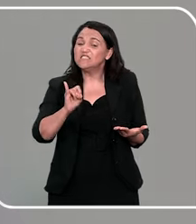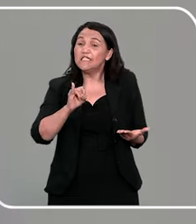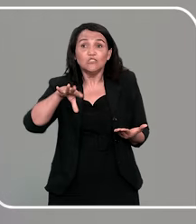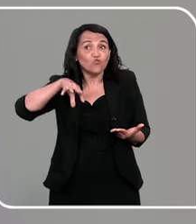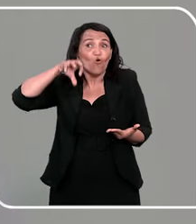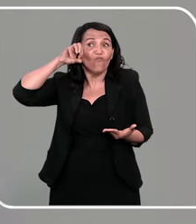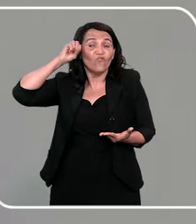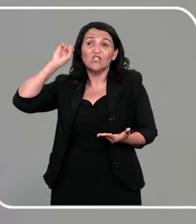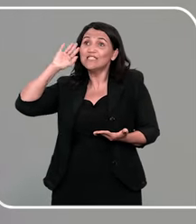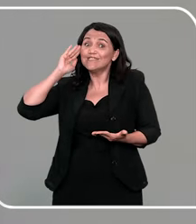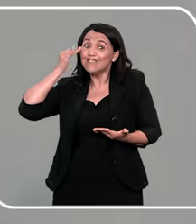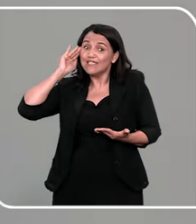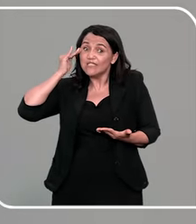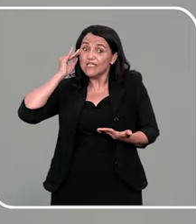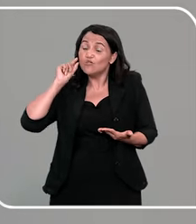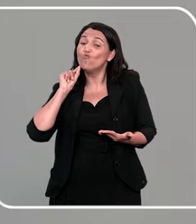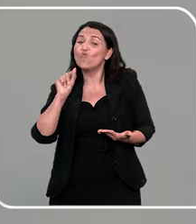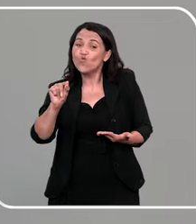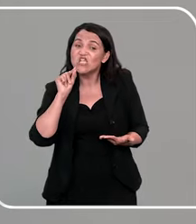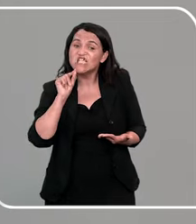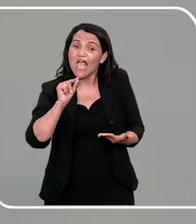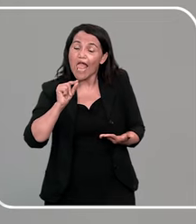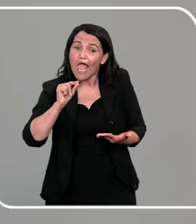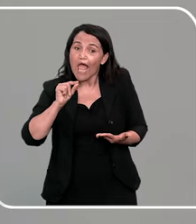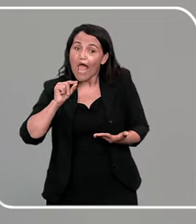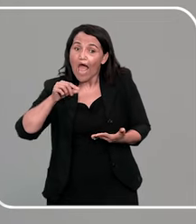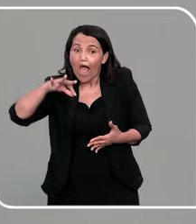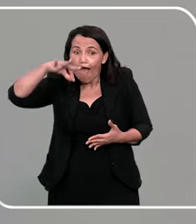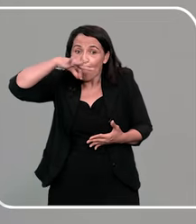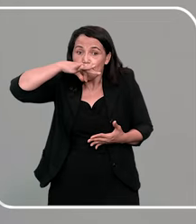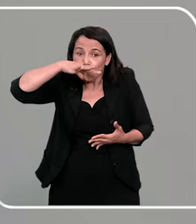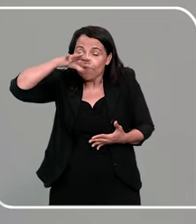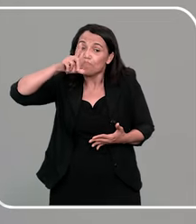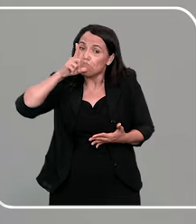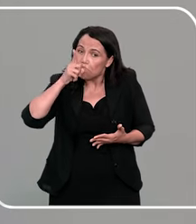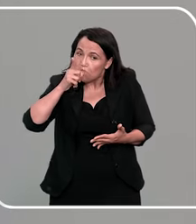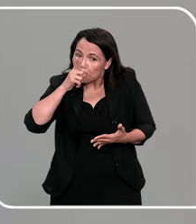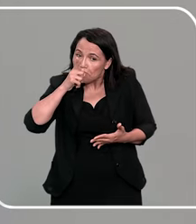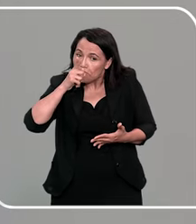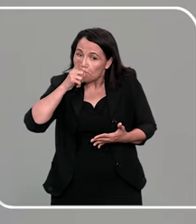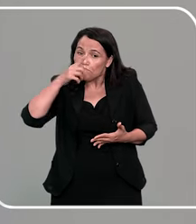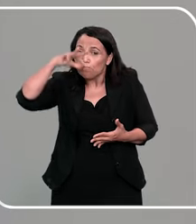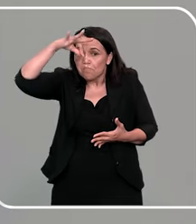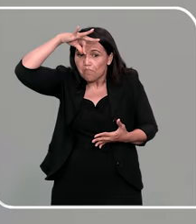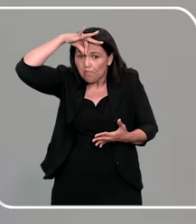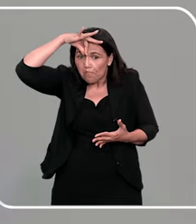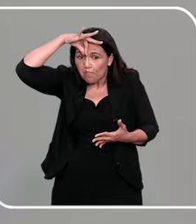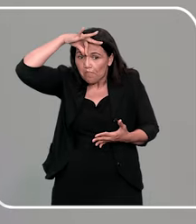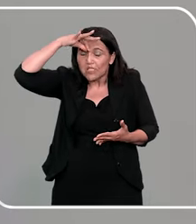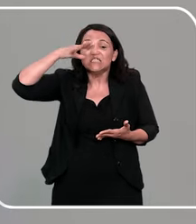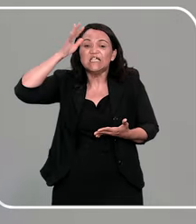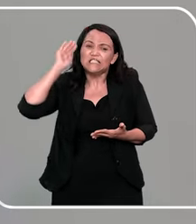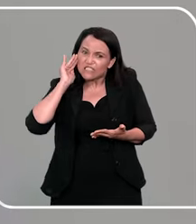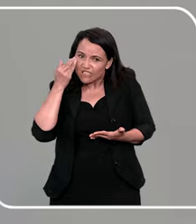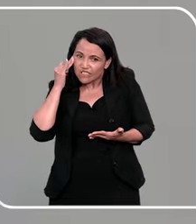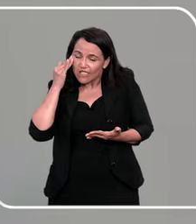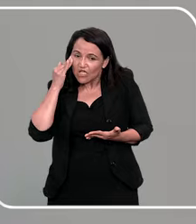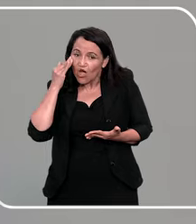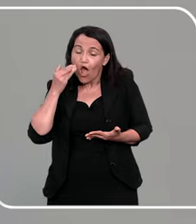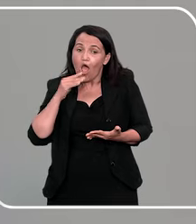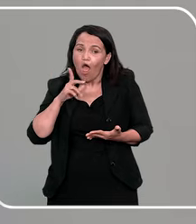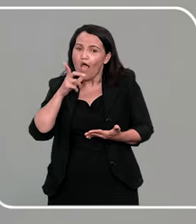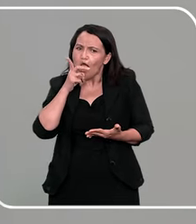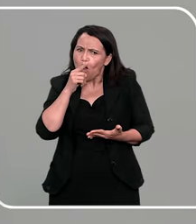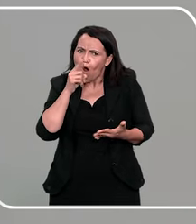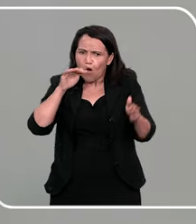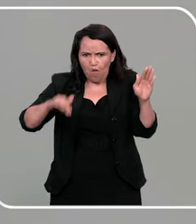isso, e eles entendem o que é a parte íntima, eles chamam a atenção. A gente estava, outro relato aqui, a gente estava na praia um dia, né,